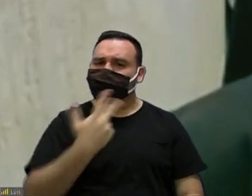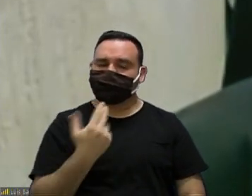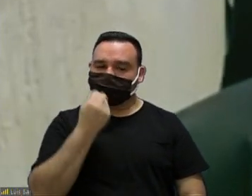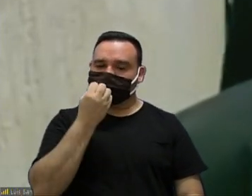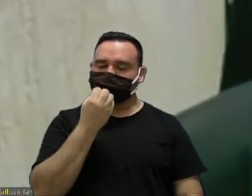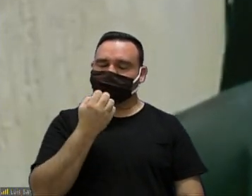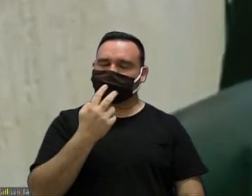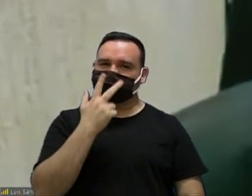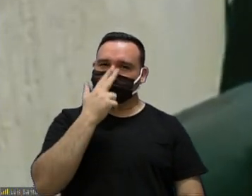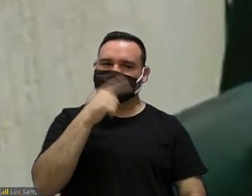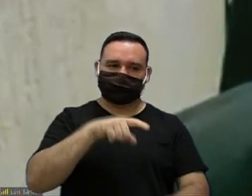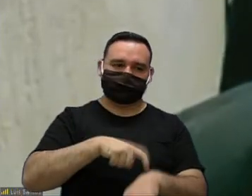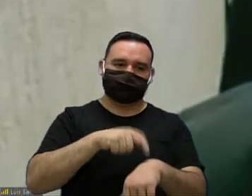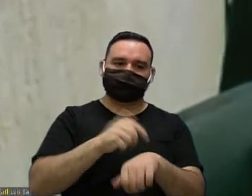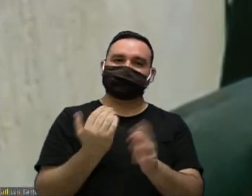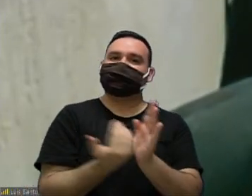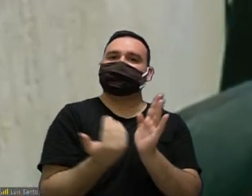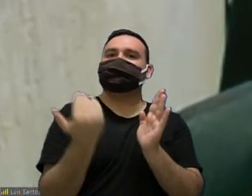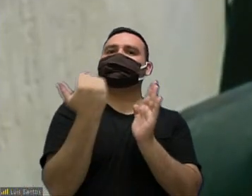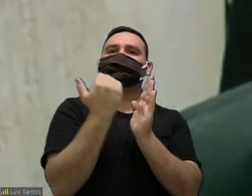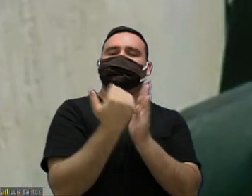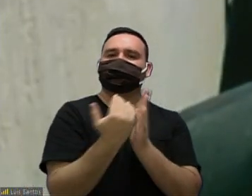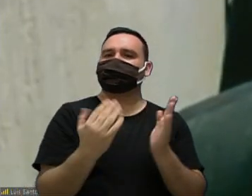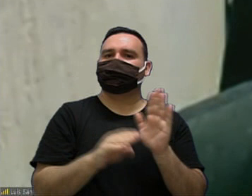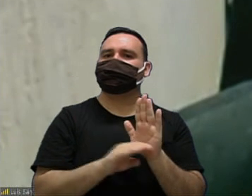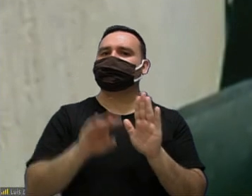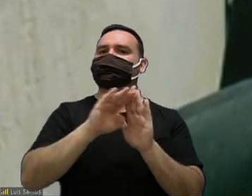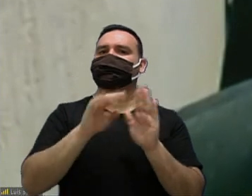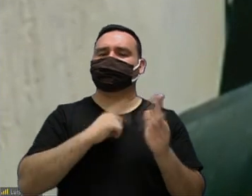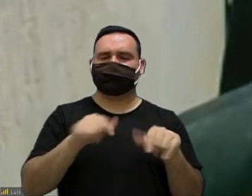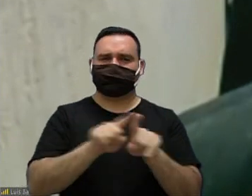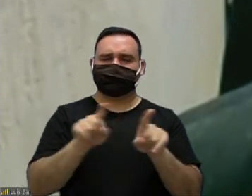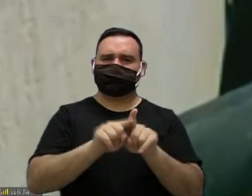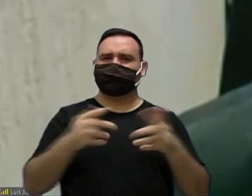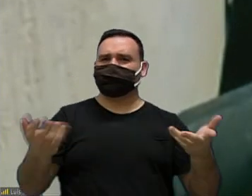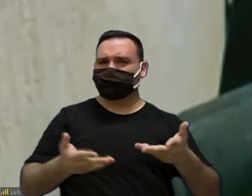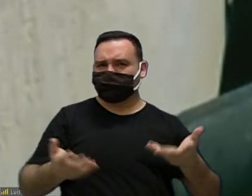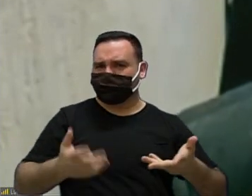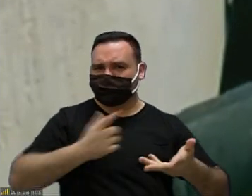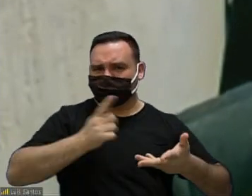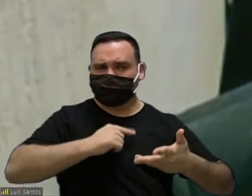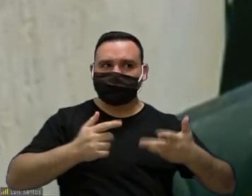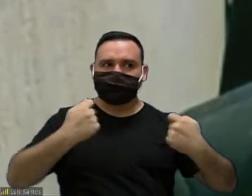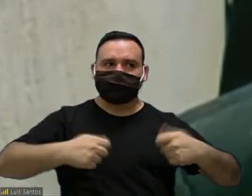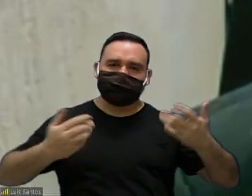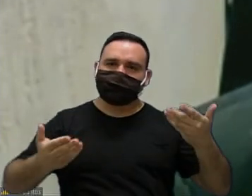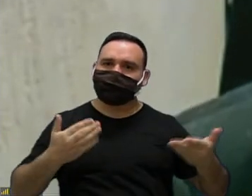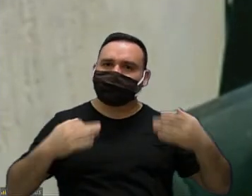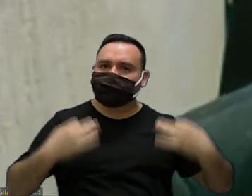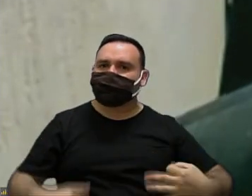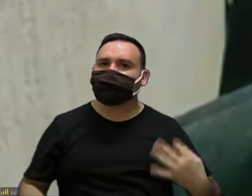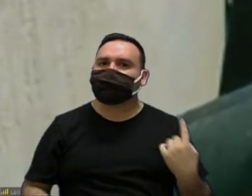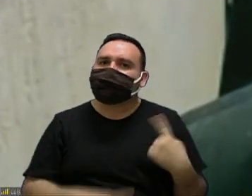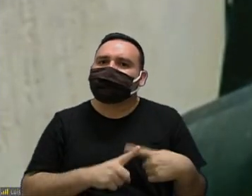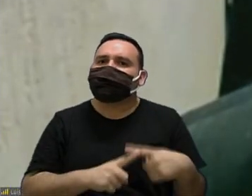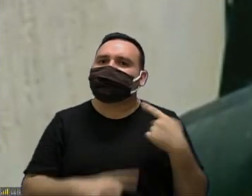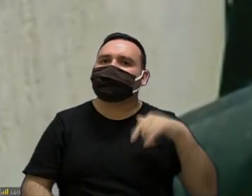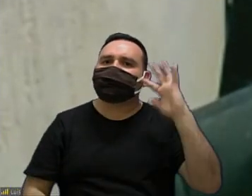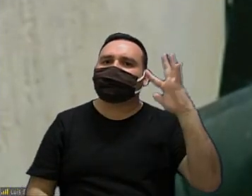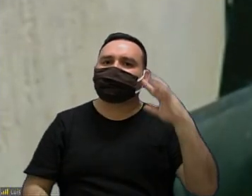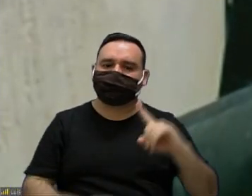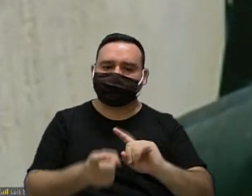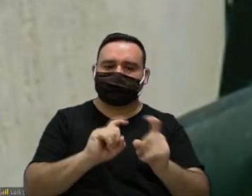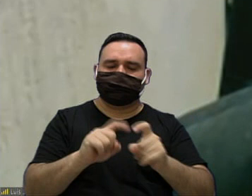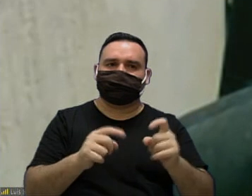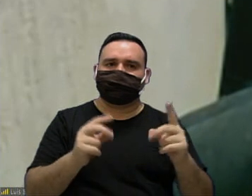beneficiados com um tempo a mais do que haver esse equilíbrio considerando que a sessão